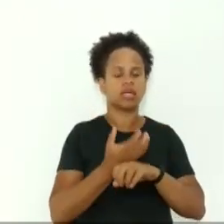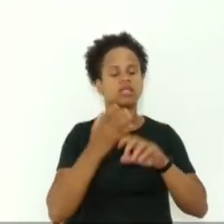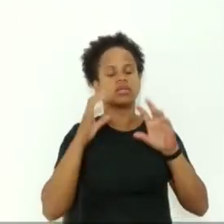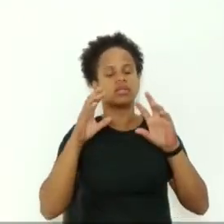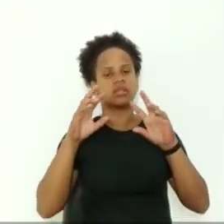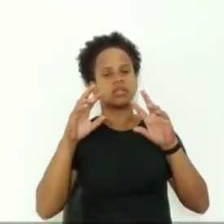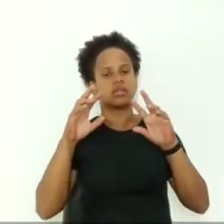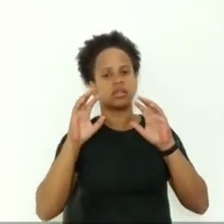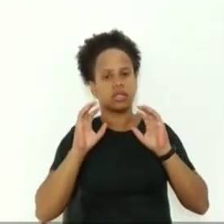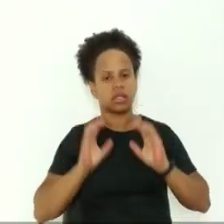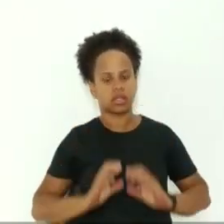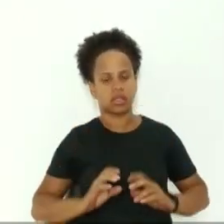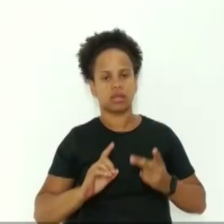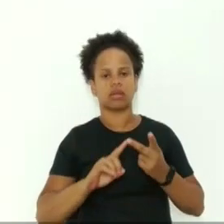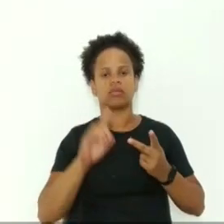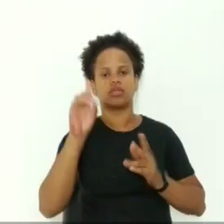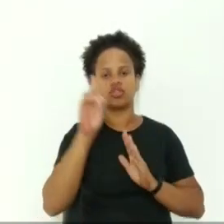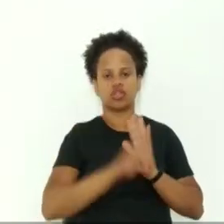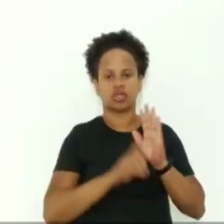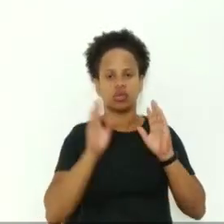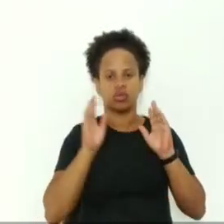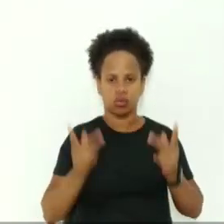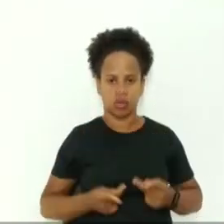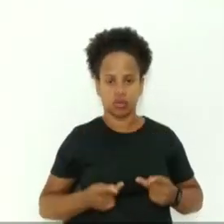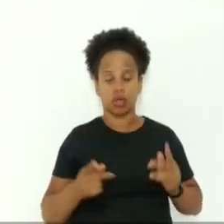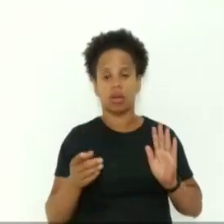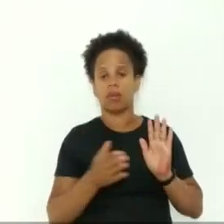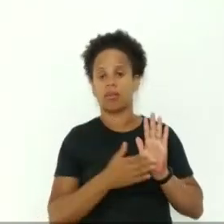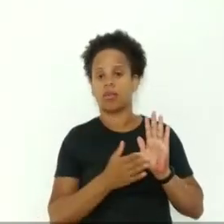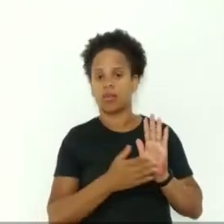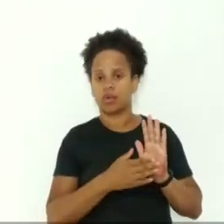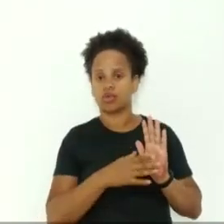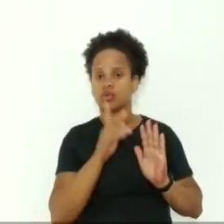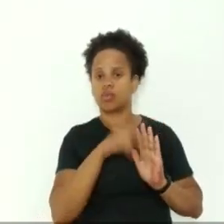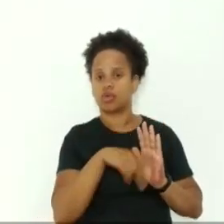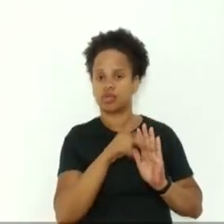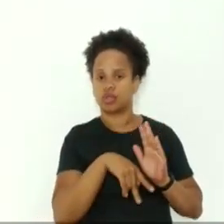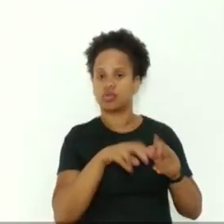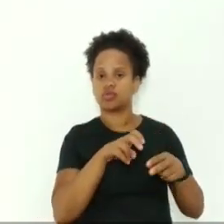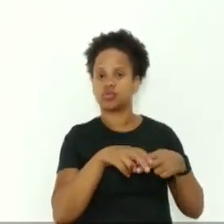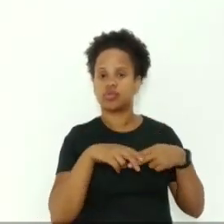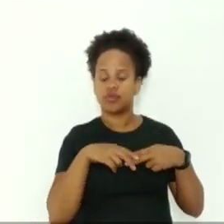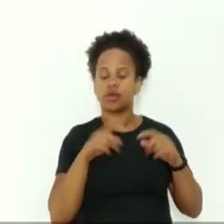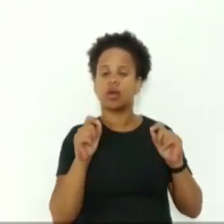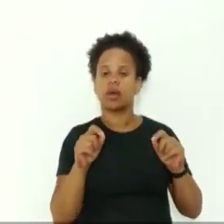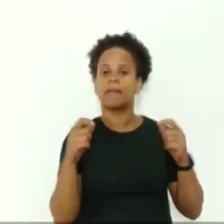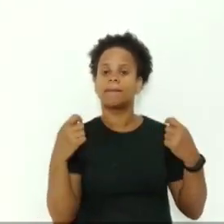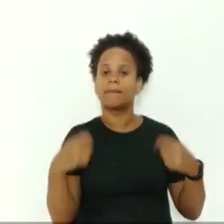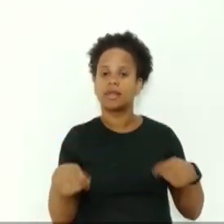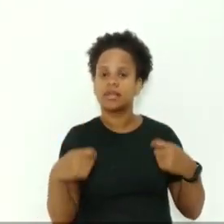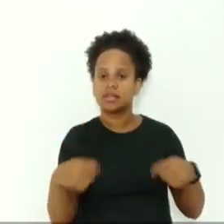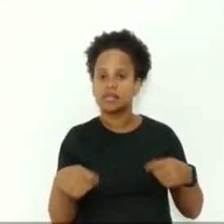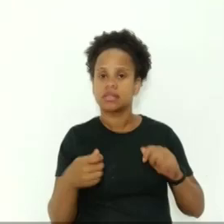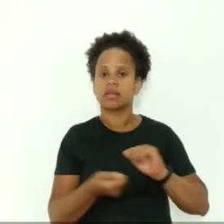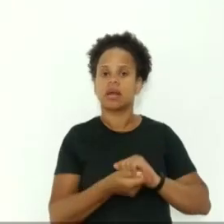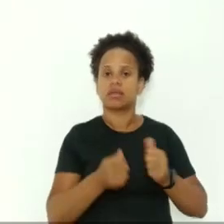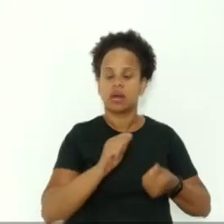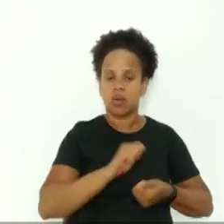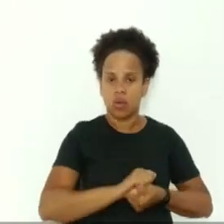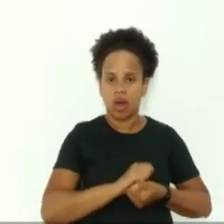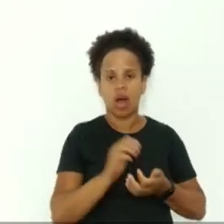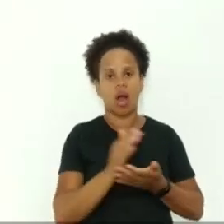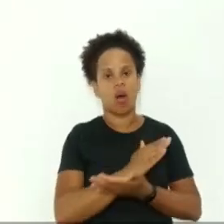A referida alteração proposta pelo projeto justifica-se perante a necessidade de adequação de alguns